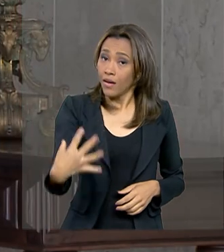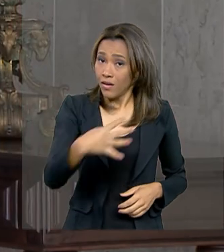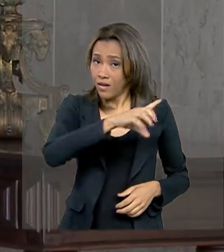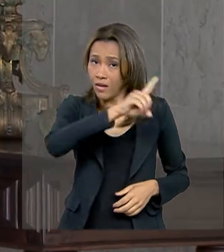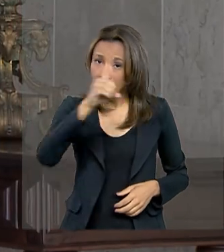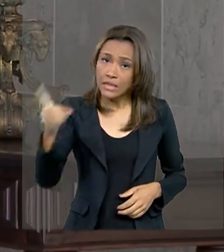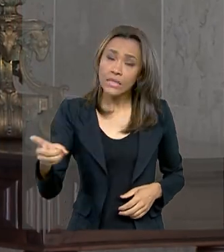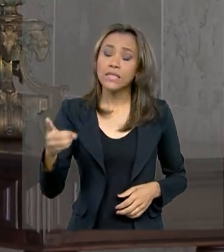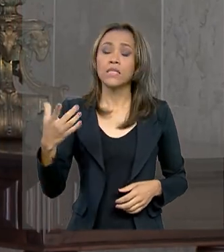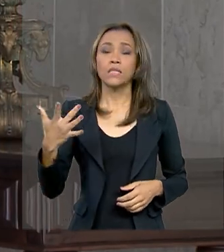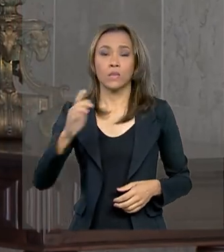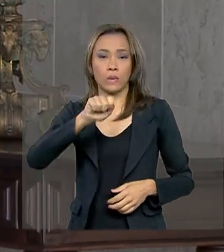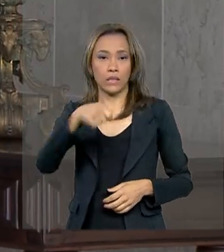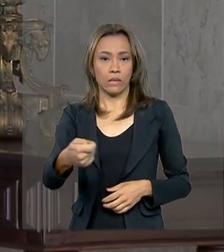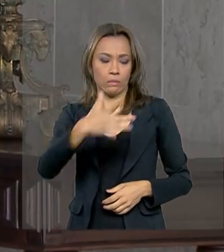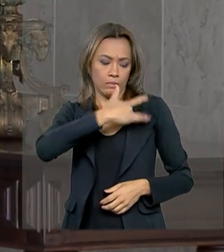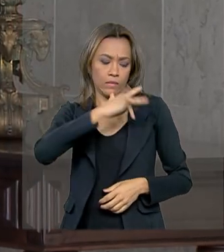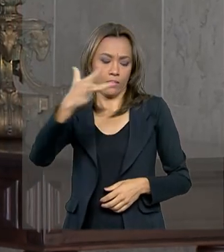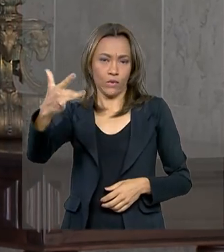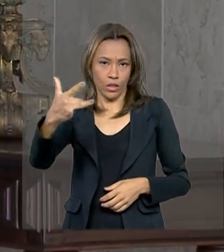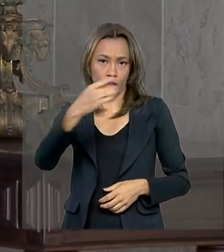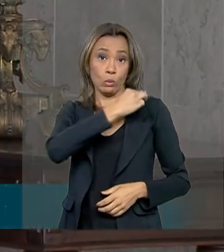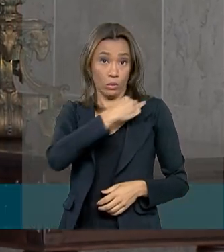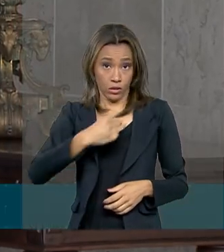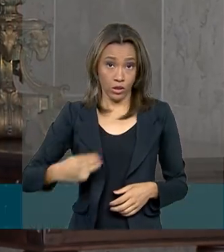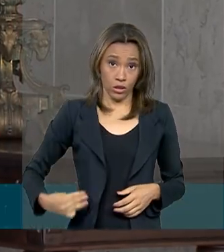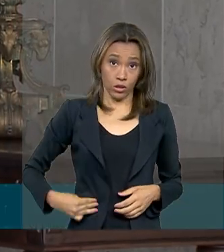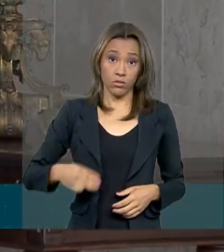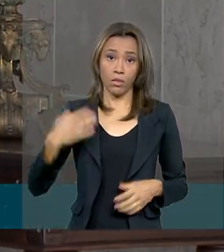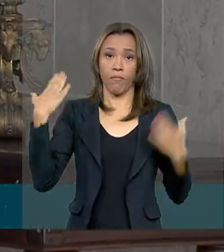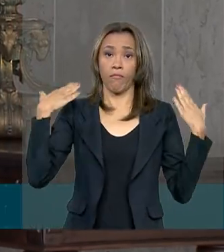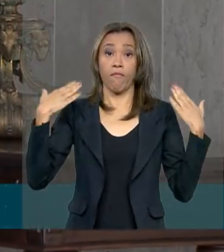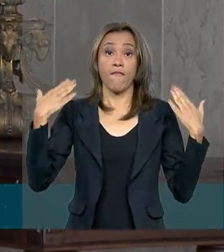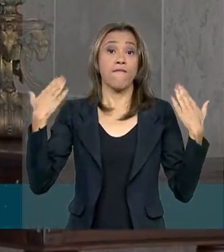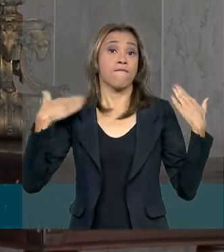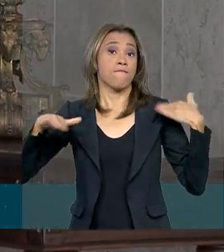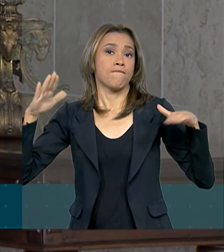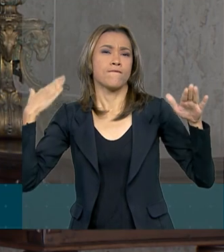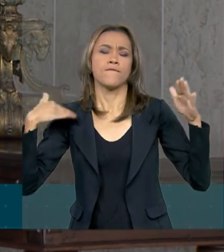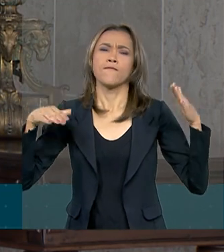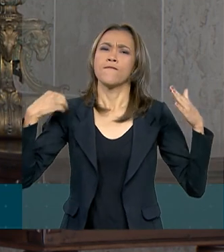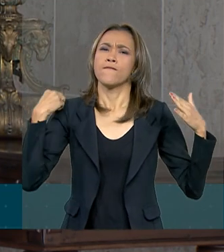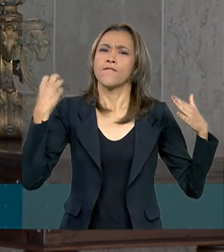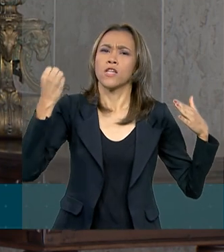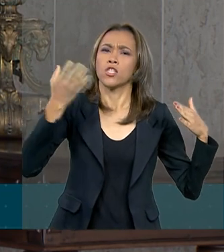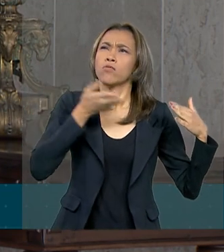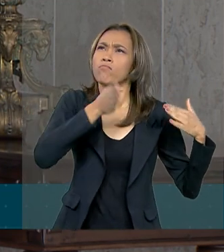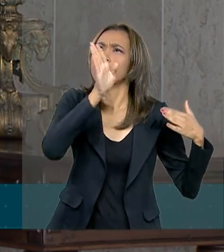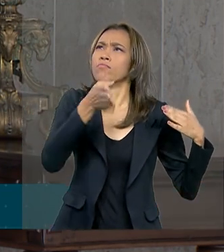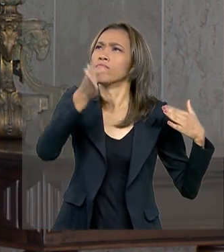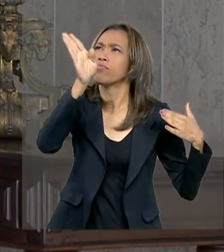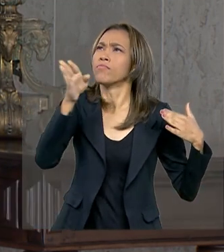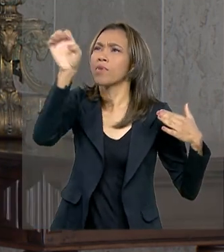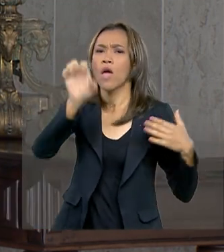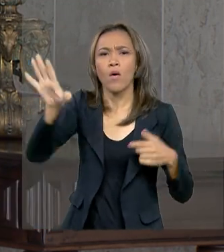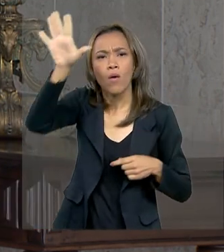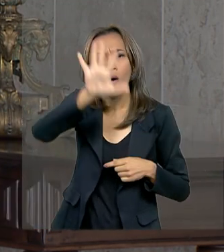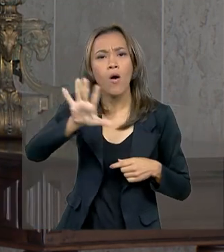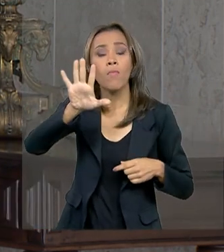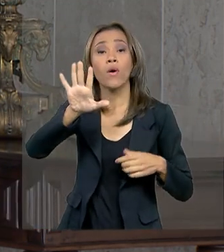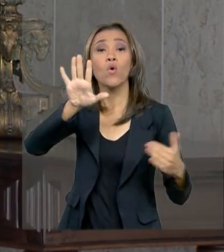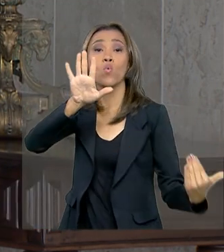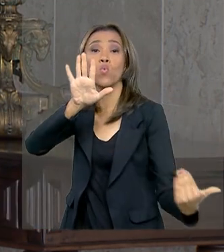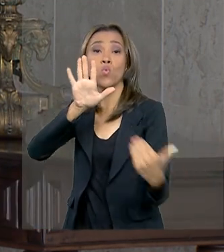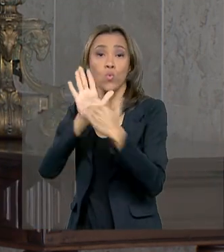Olha, o ministro da Casa Civil, Onyx Lorenzoni, está rodando a Europa. Já passou por Londres e Milão. A Rússia é a última parada